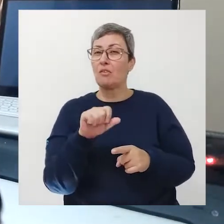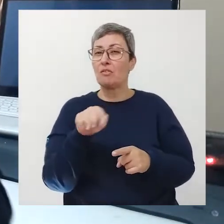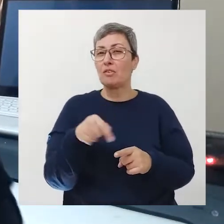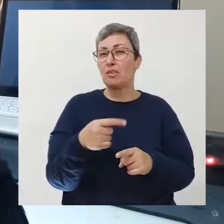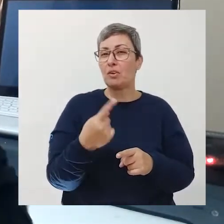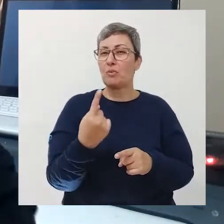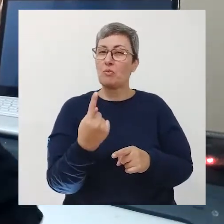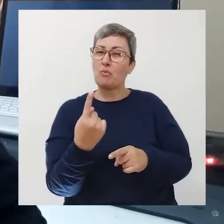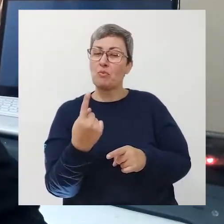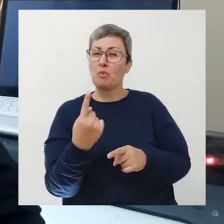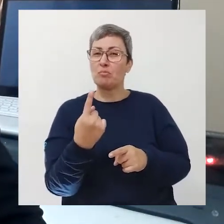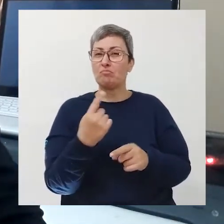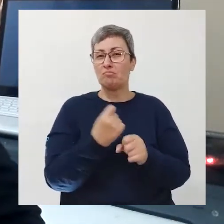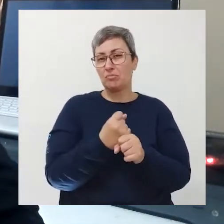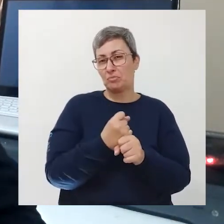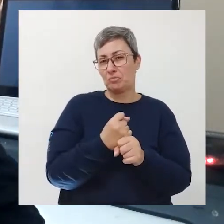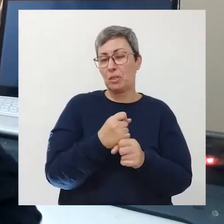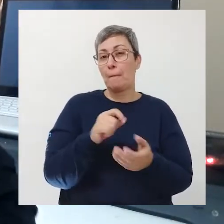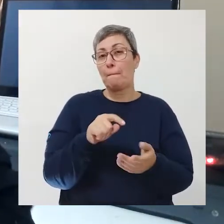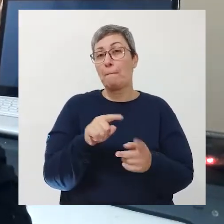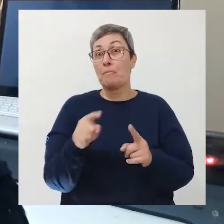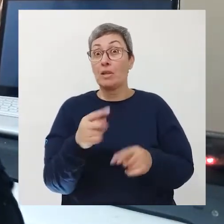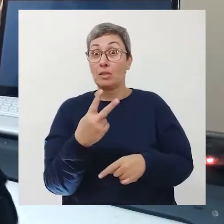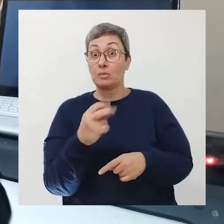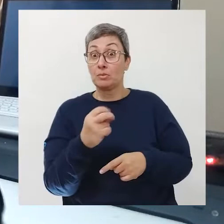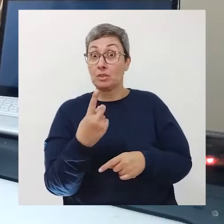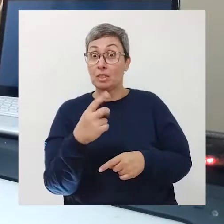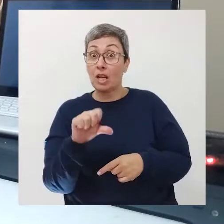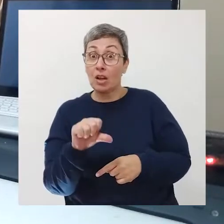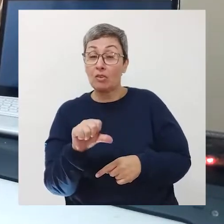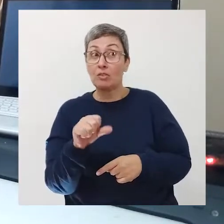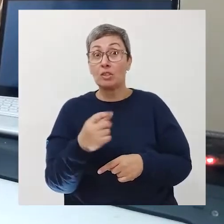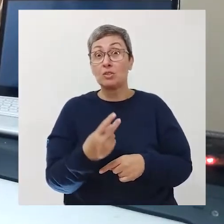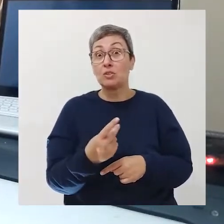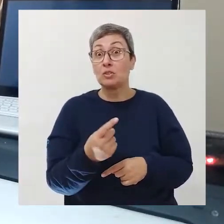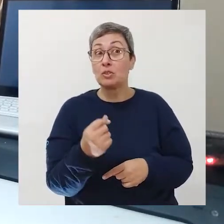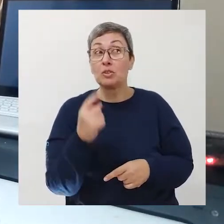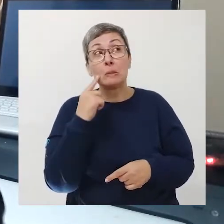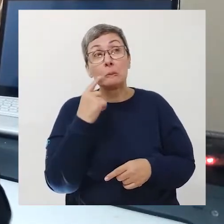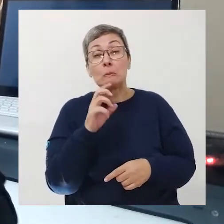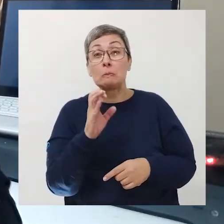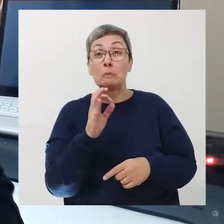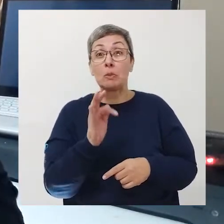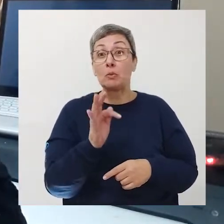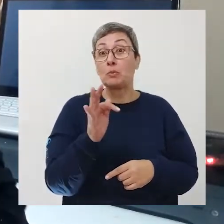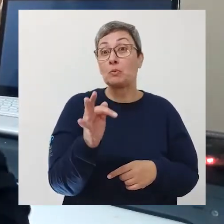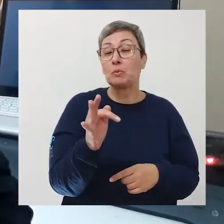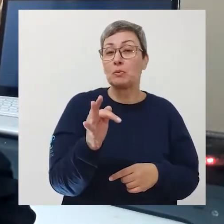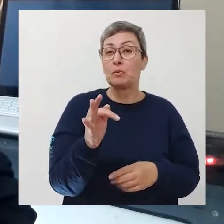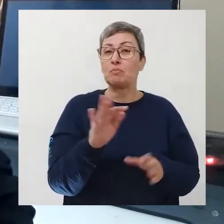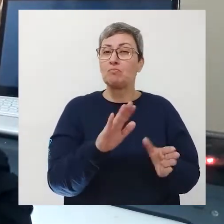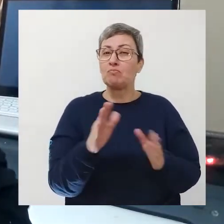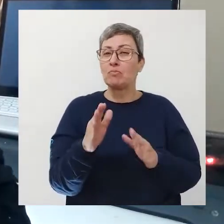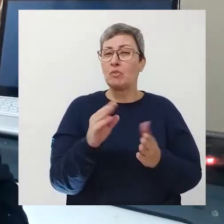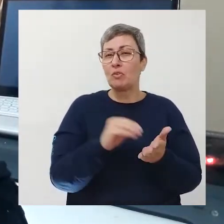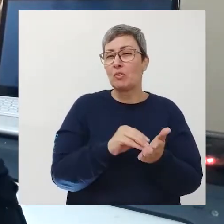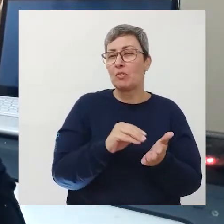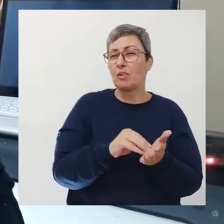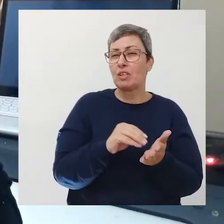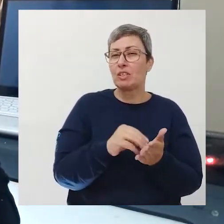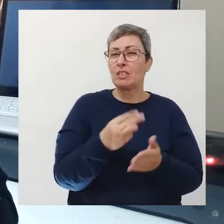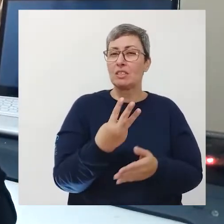,1 anos Já em 2019, a esperança de vida para uma pessoa nessa faixa etária